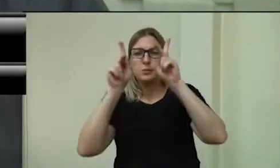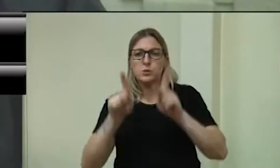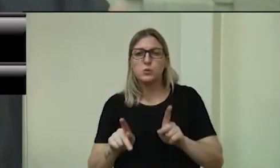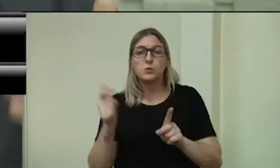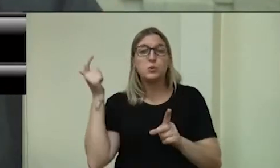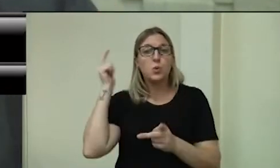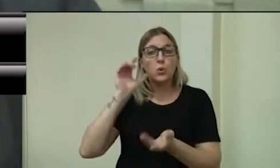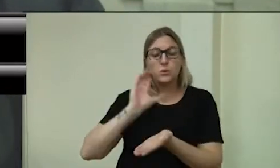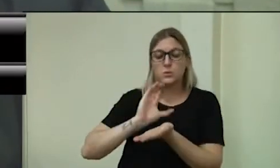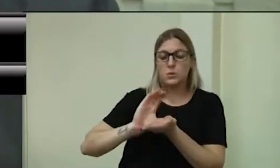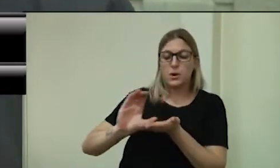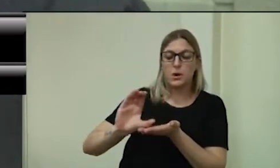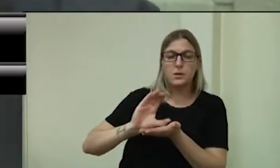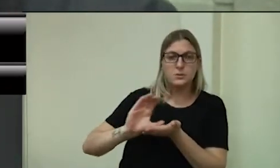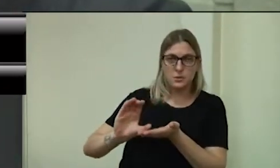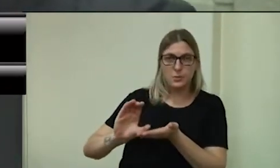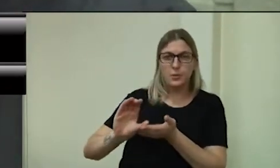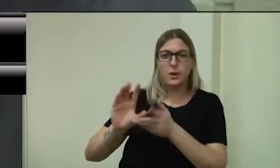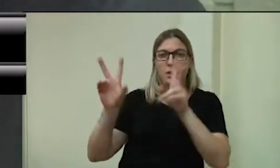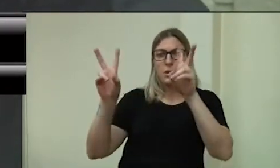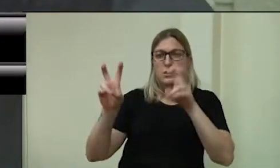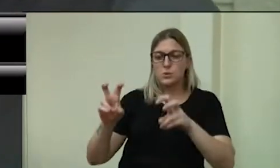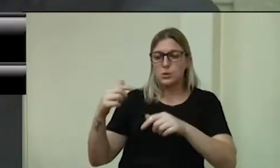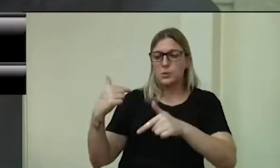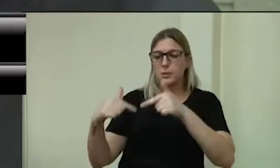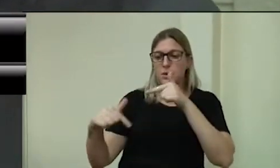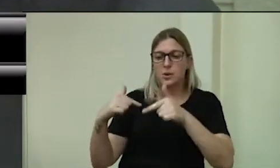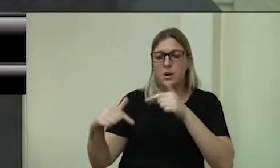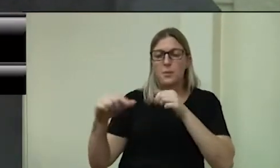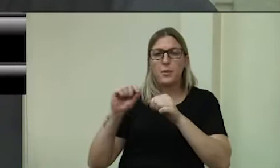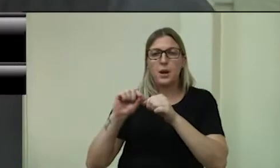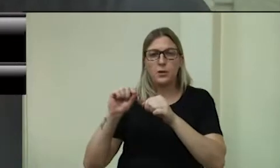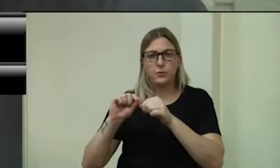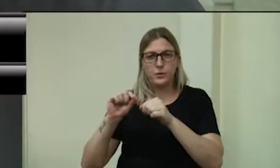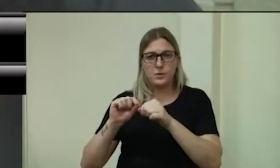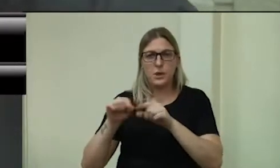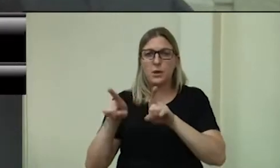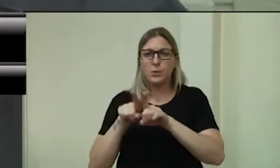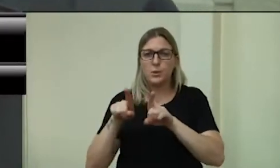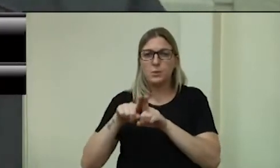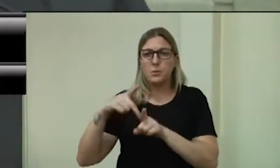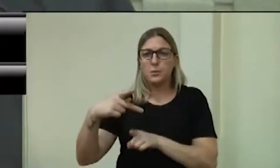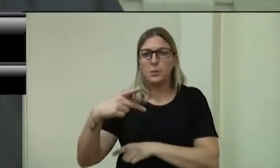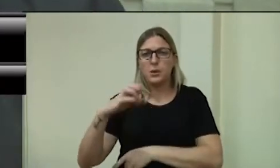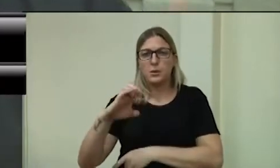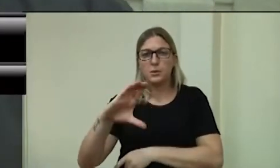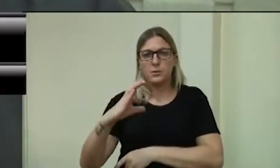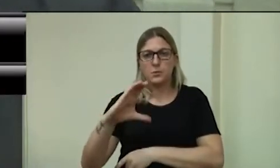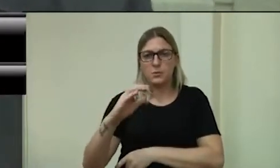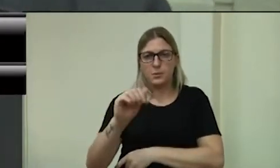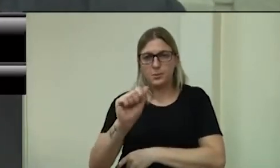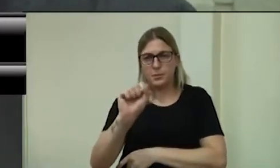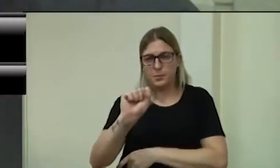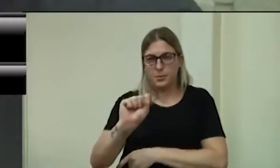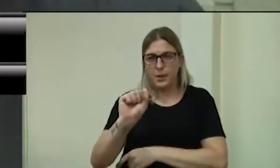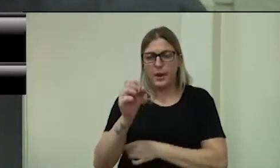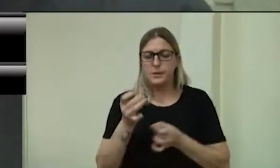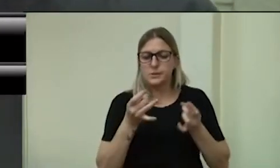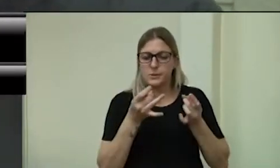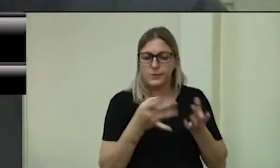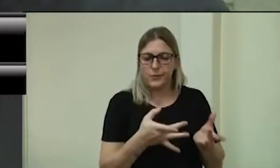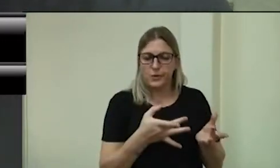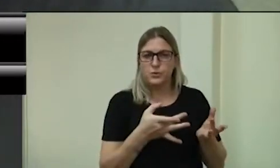receber alguns serviços. É um condicional de peças de alguns serviços realizados pela Secretaria de Desenvolvimento Econômico, também a Secretaria de